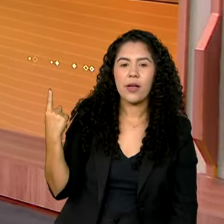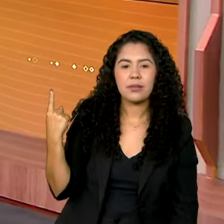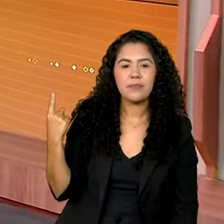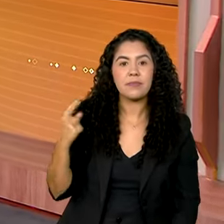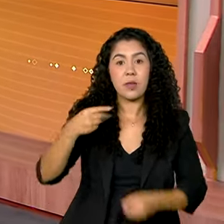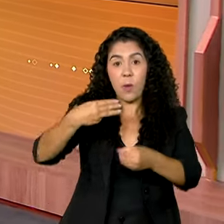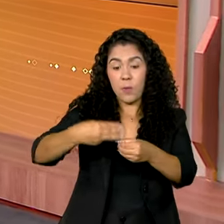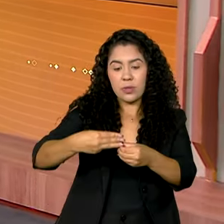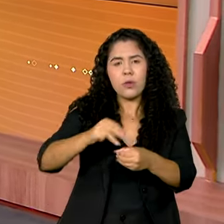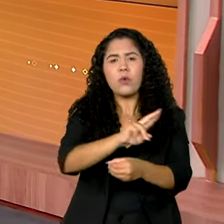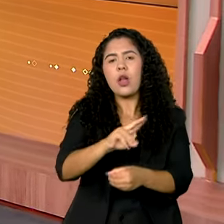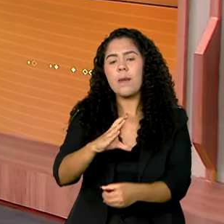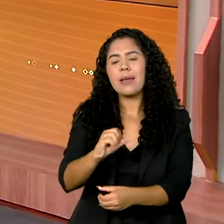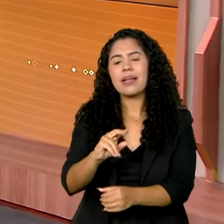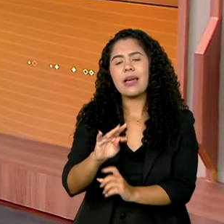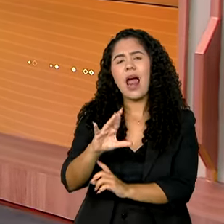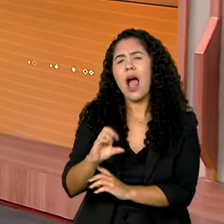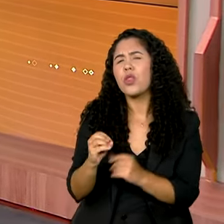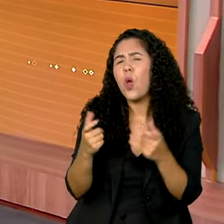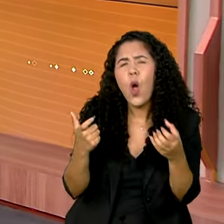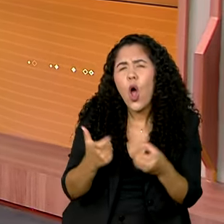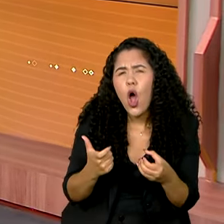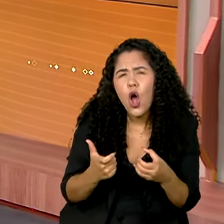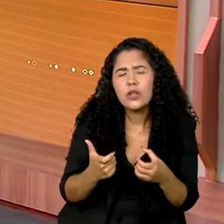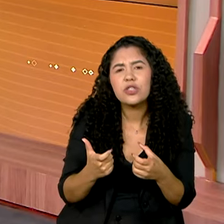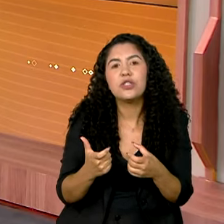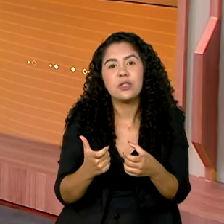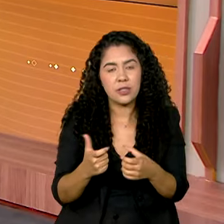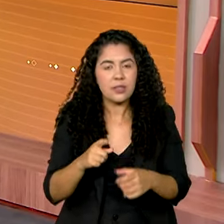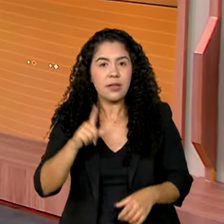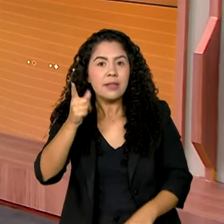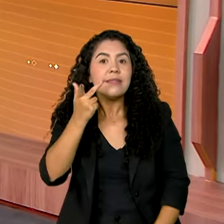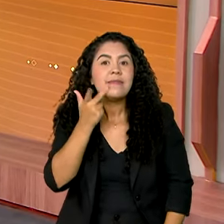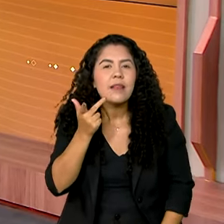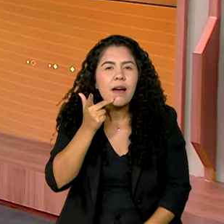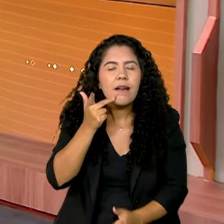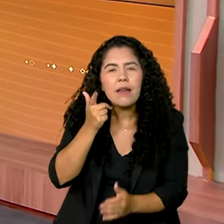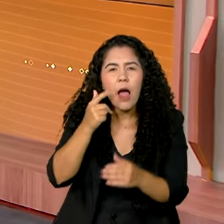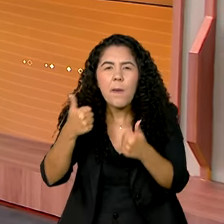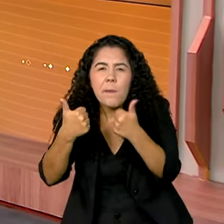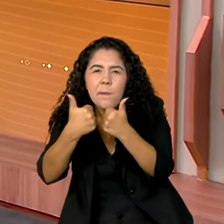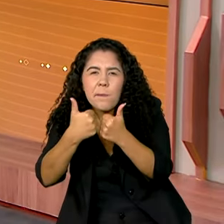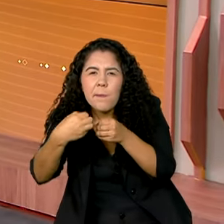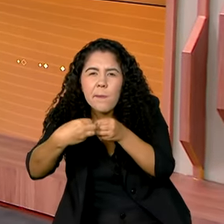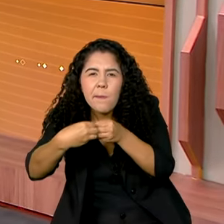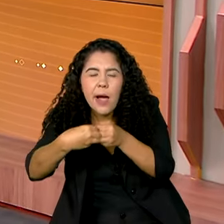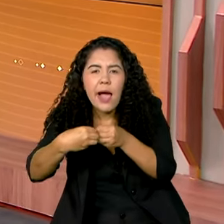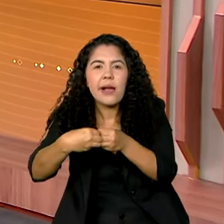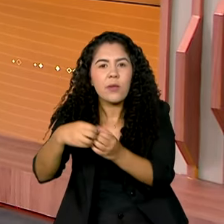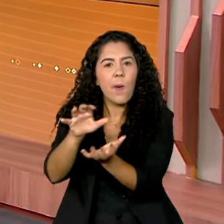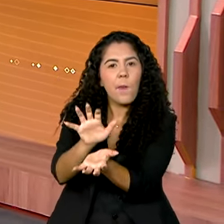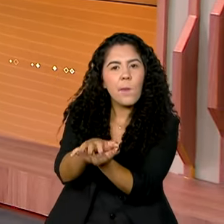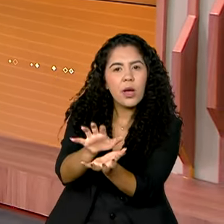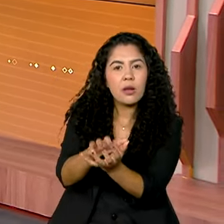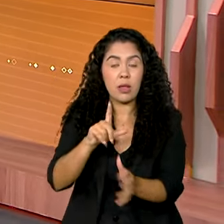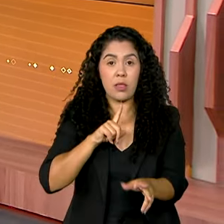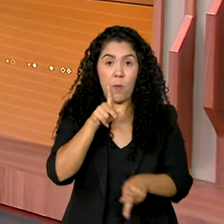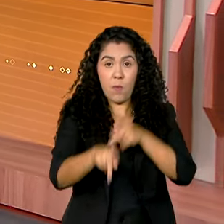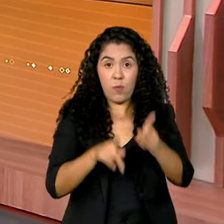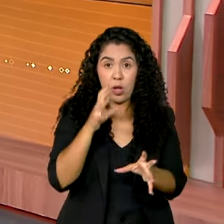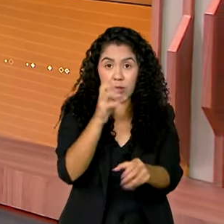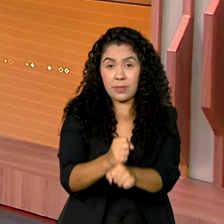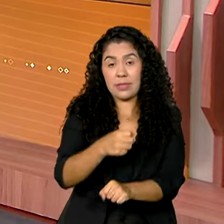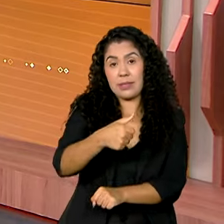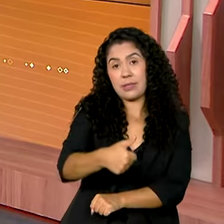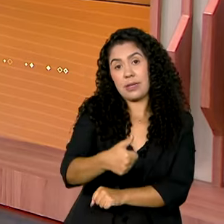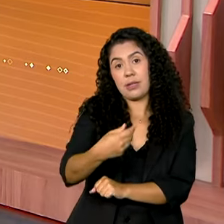Crato fica no Ceará, ali quase na divisa com Pernambuco, e tem uma população de pouco mais de 138